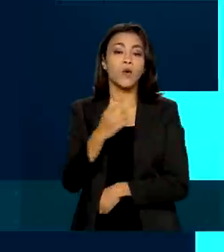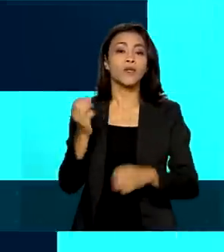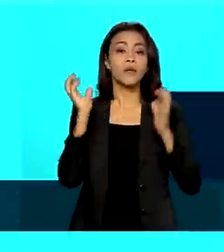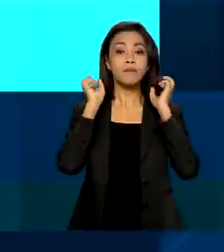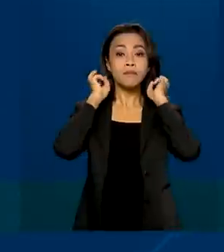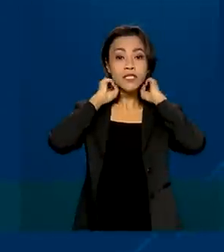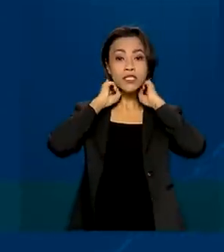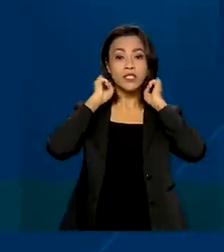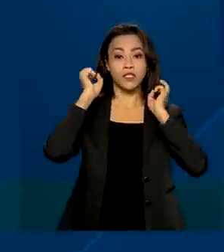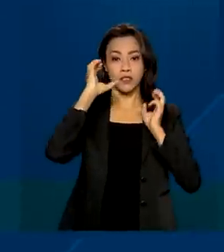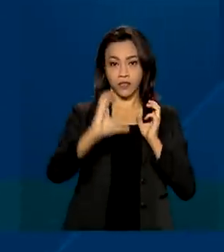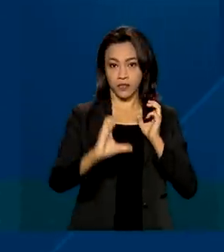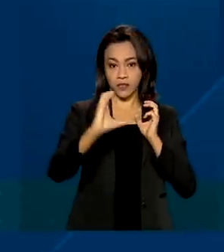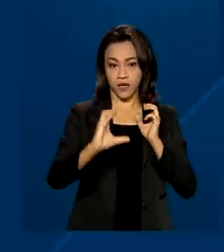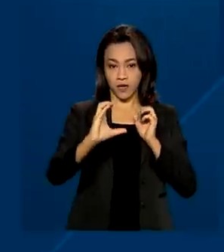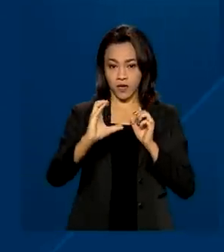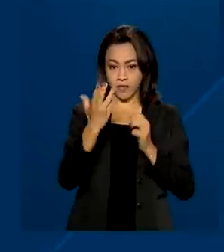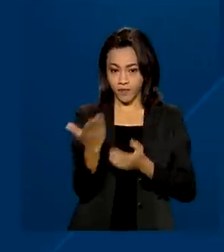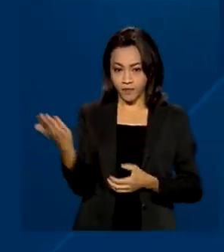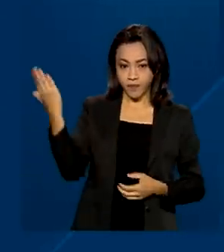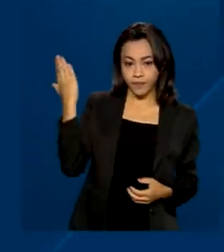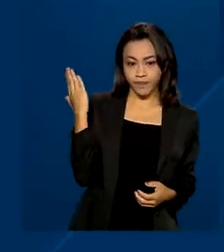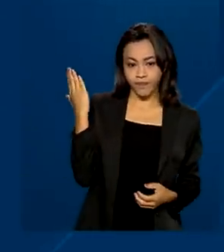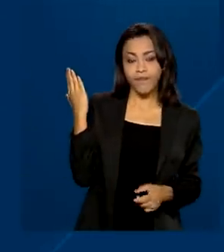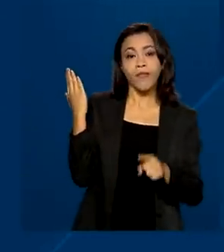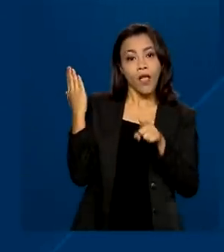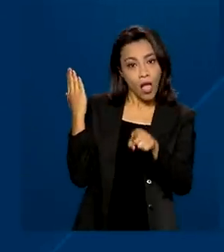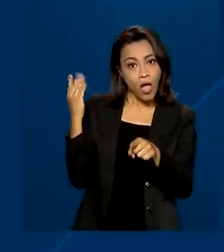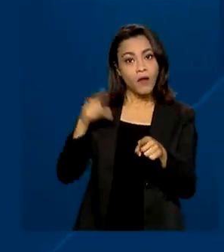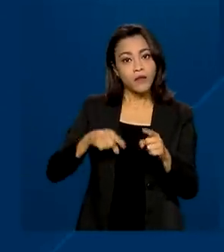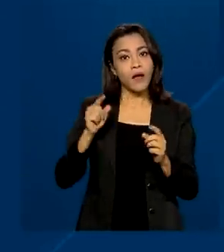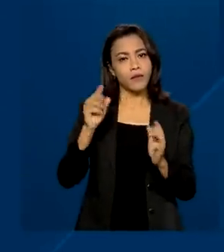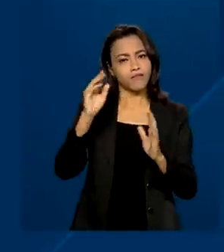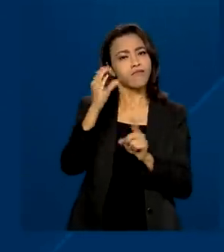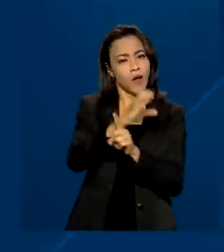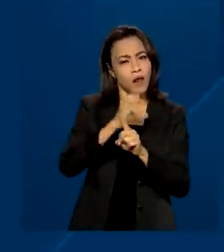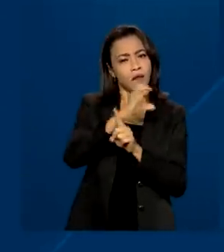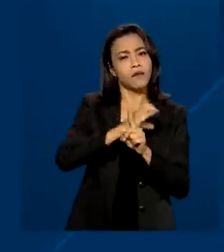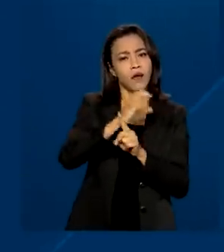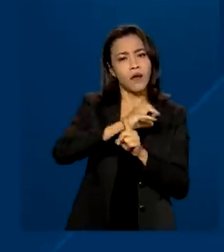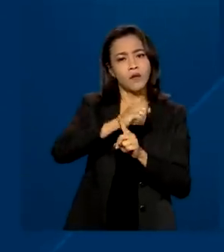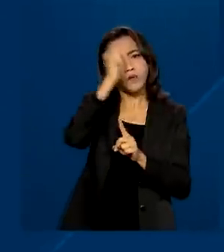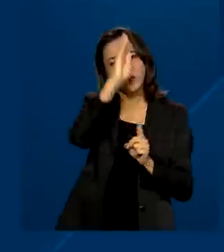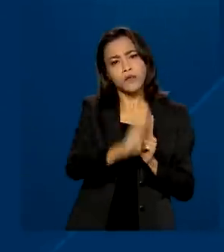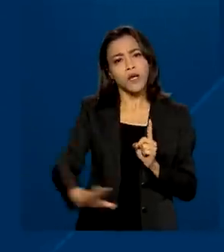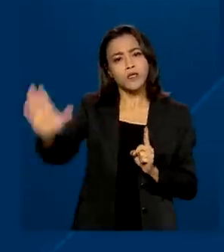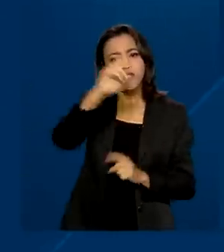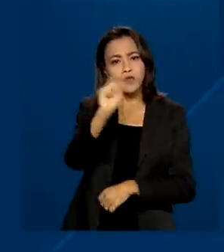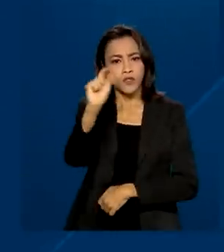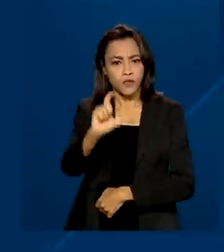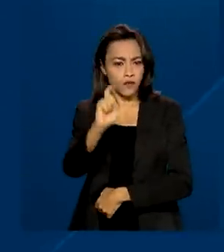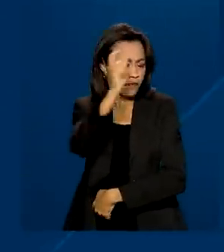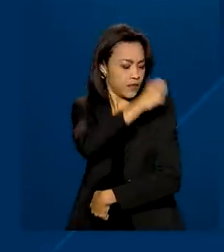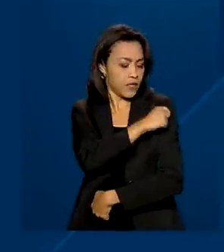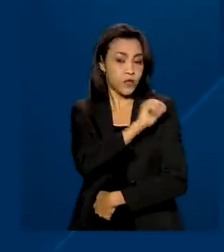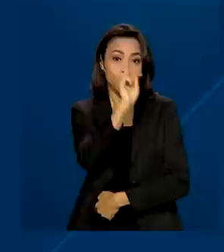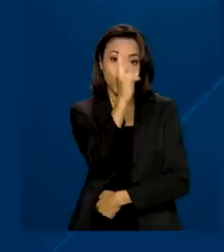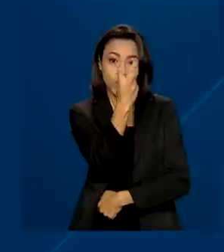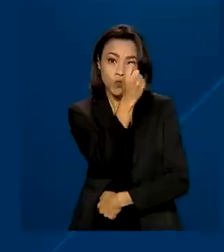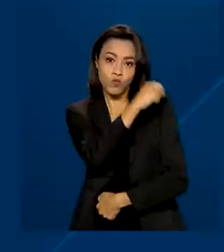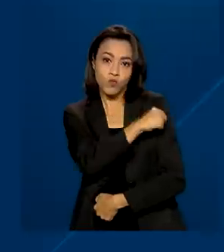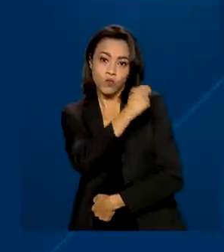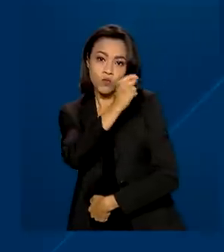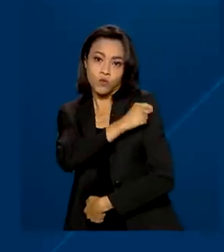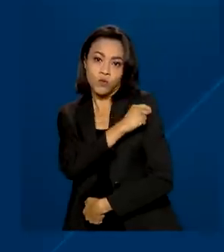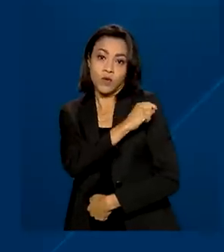A vacina meningocócica C faz parte do calendário nacional de vacinação. São indicadas duas doses